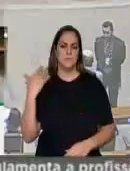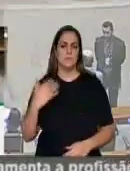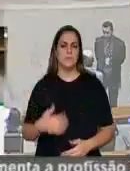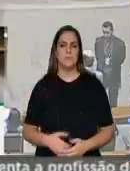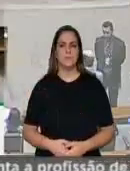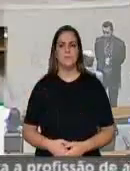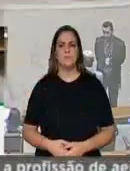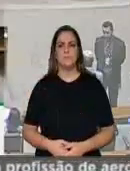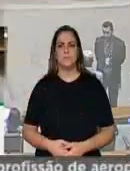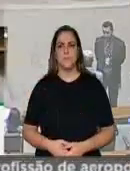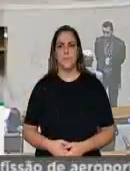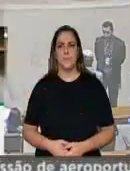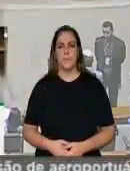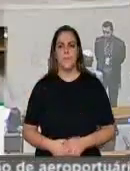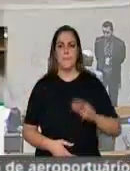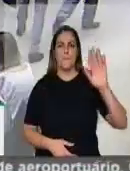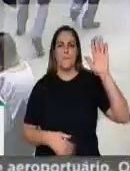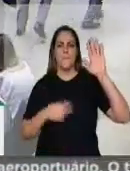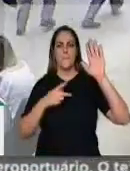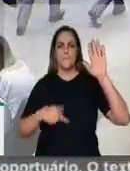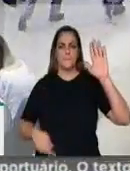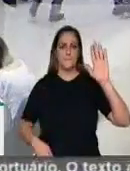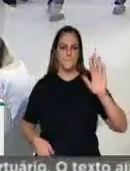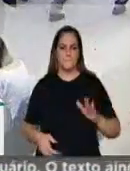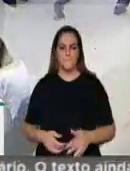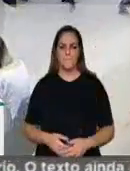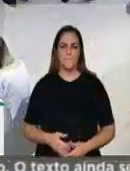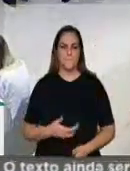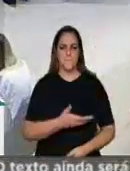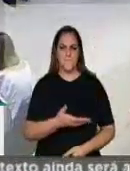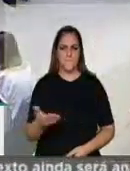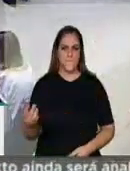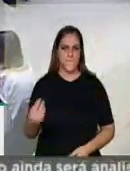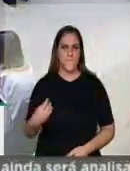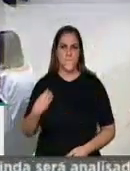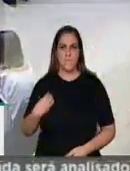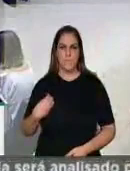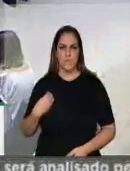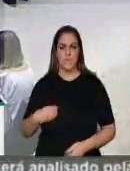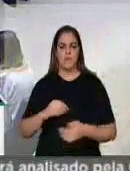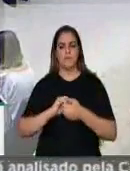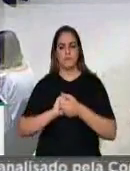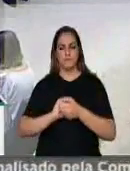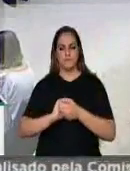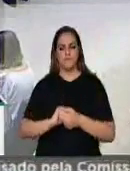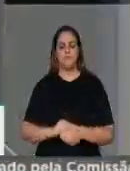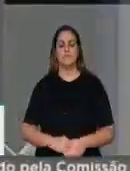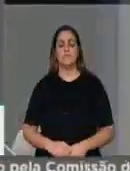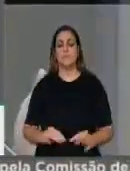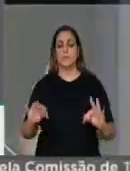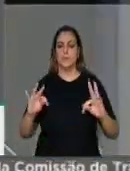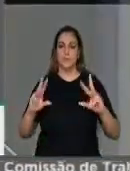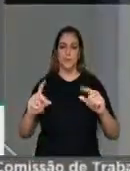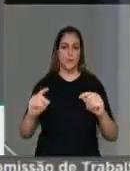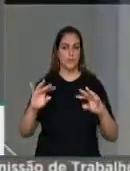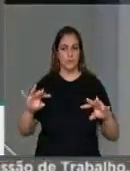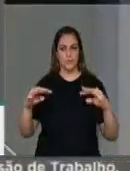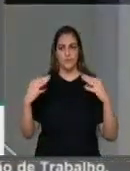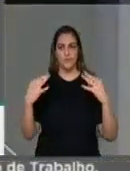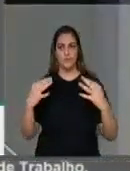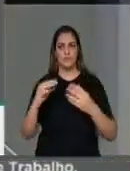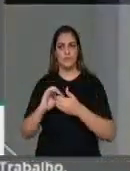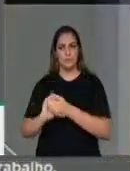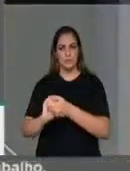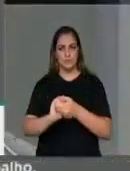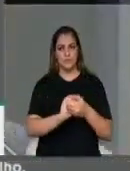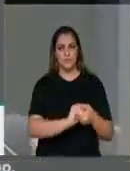Votou com o partido. Presidente, deputados, deputadas e aqueles que estão acompanhando a sessão nesse momento.